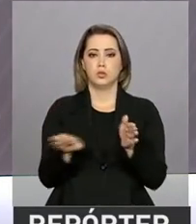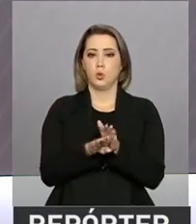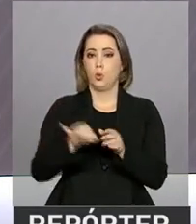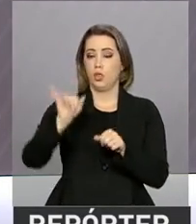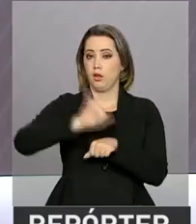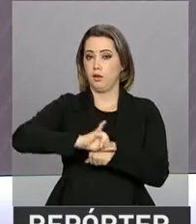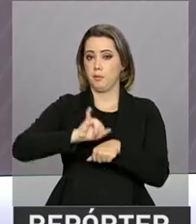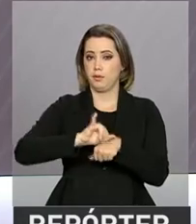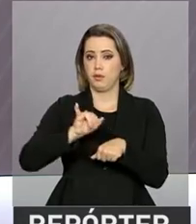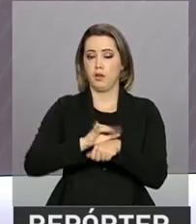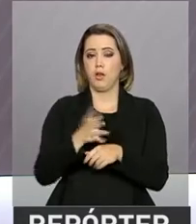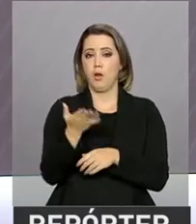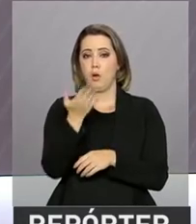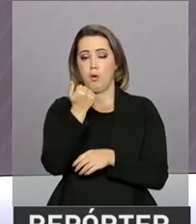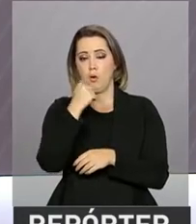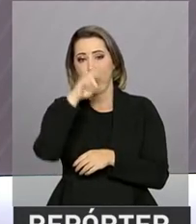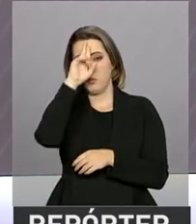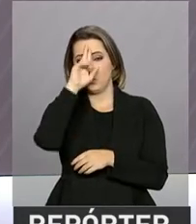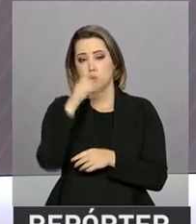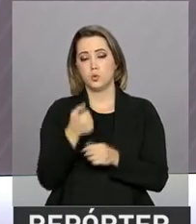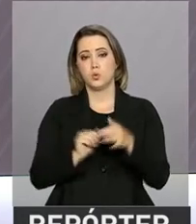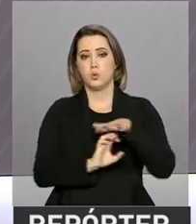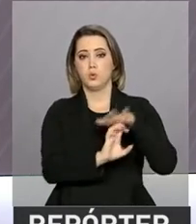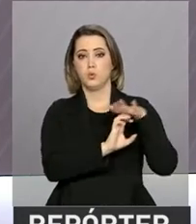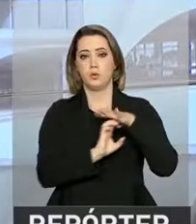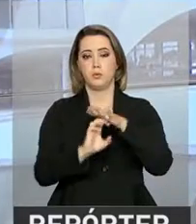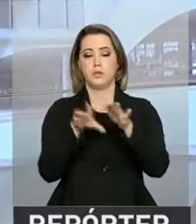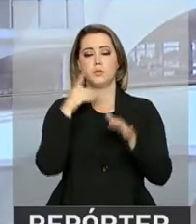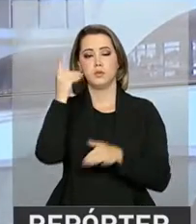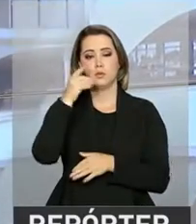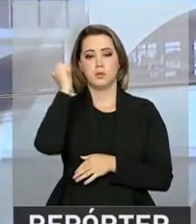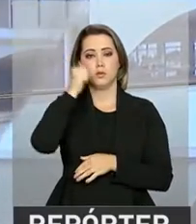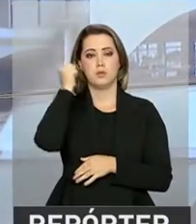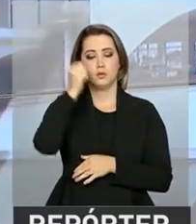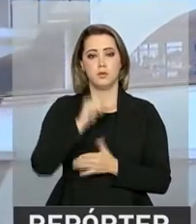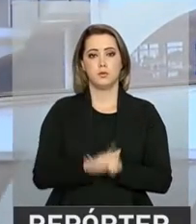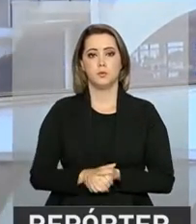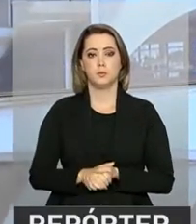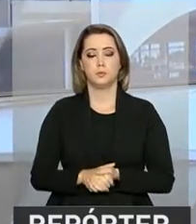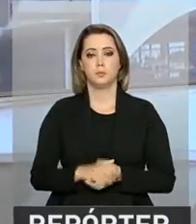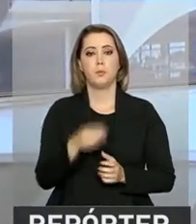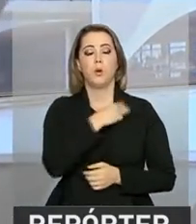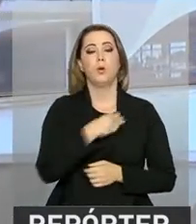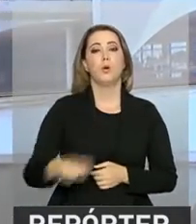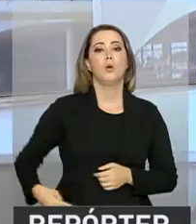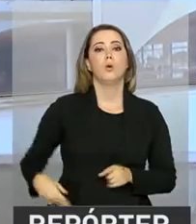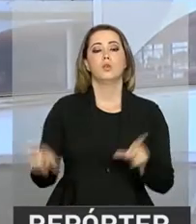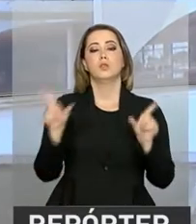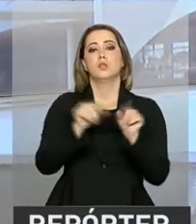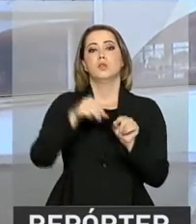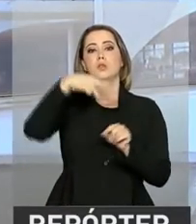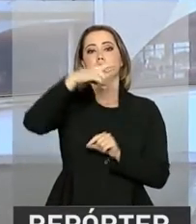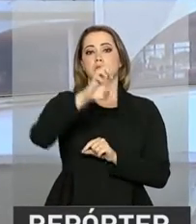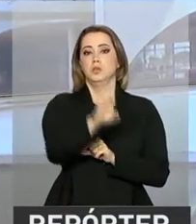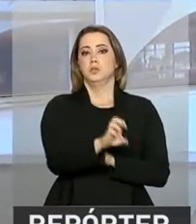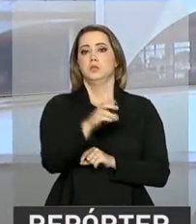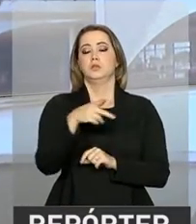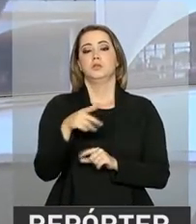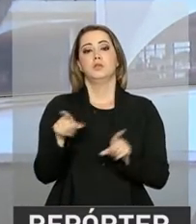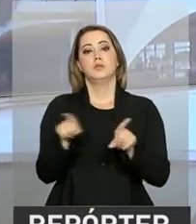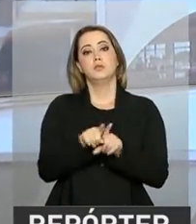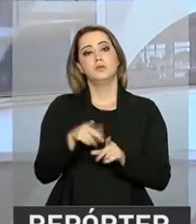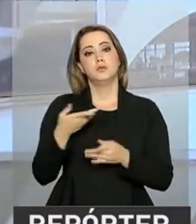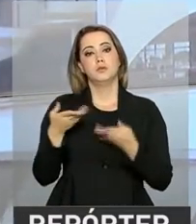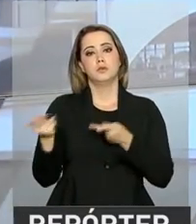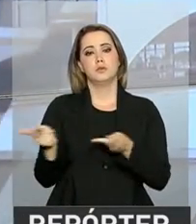paulista, onde almoçou com empresários e parlamentares. O ministro das Relações Exteriores, Aluísio Nunes Ferreira,